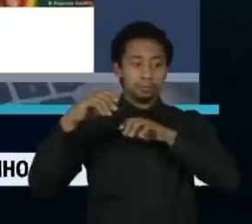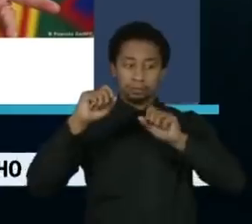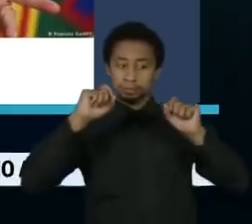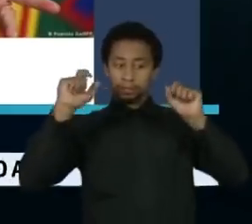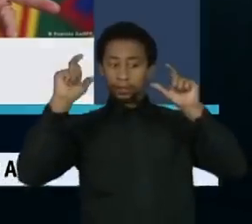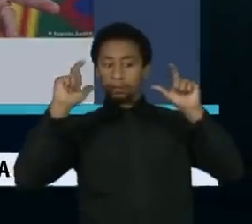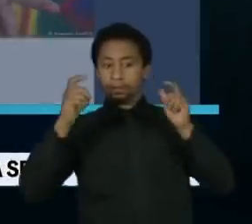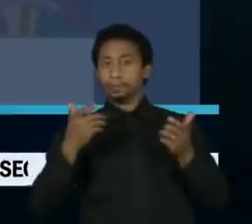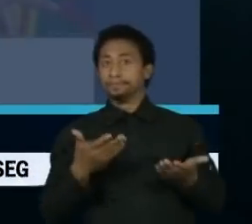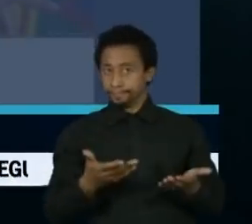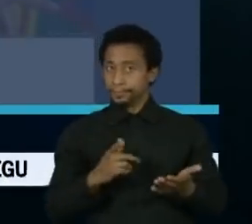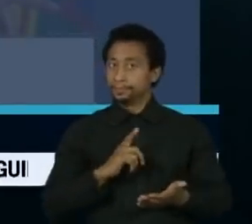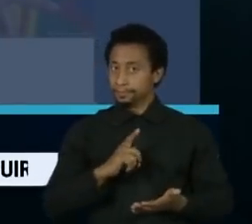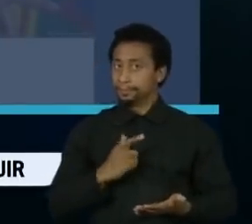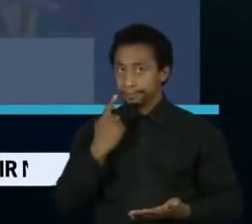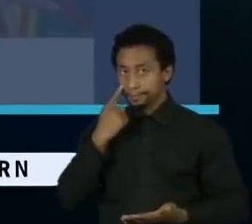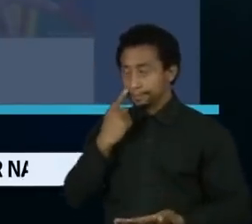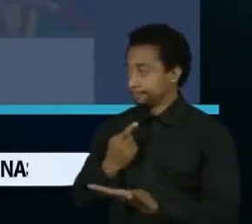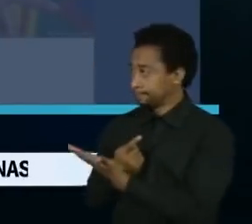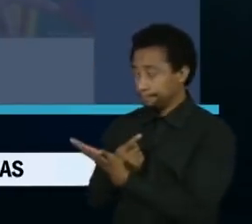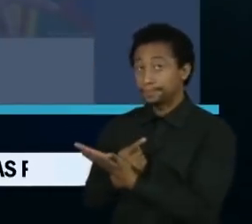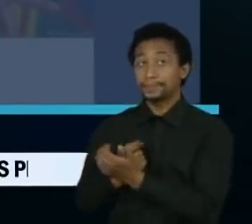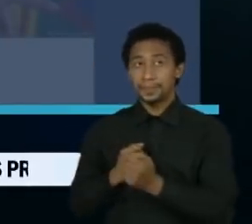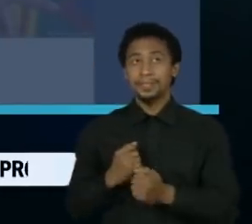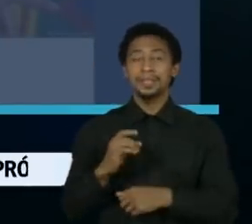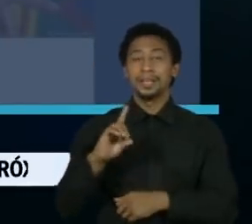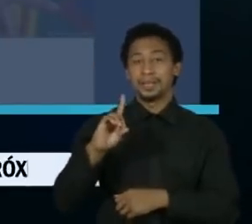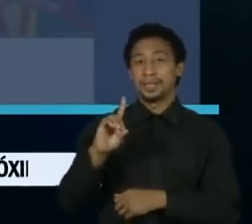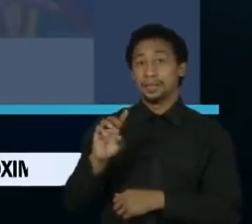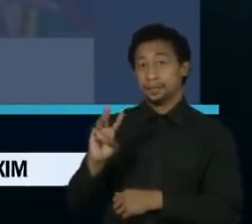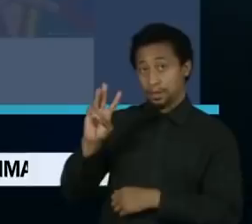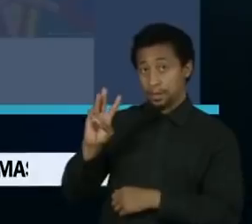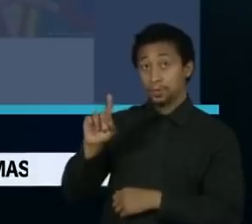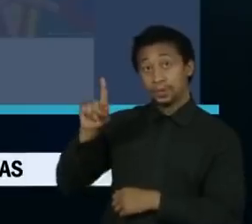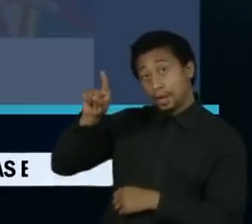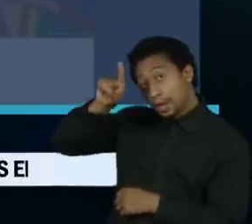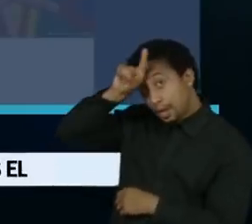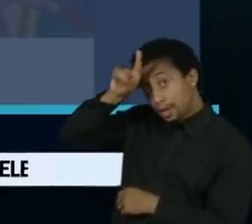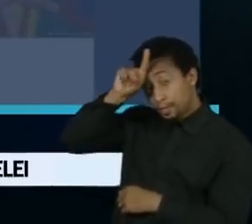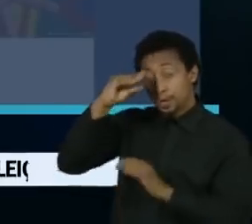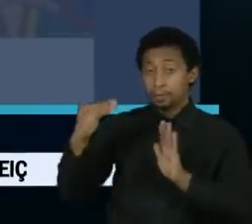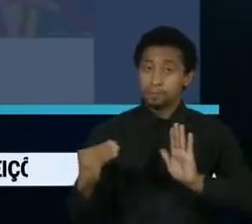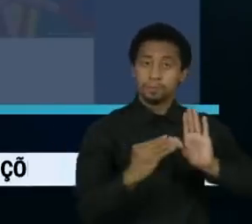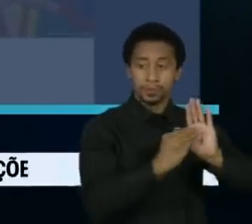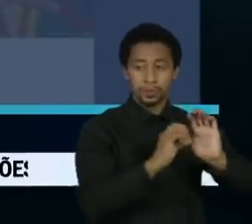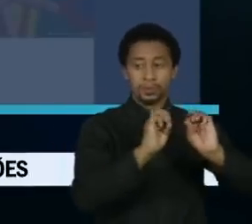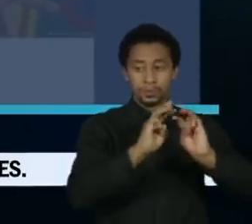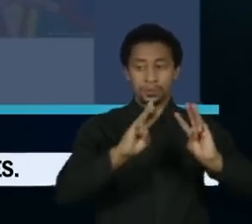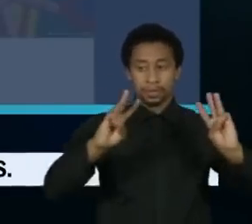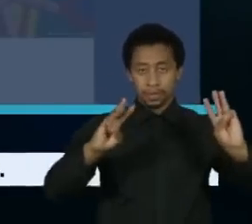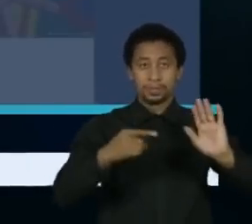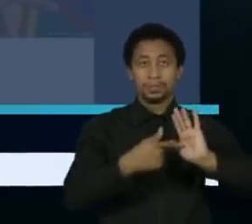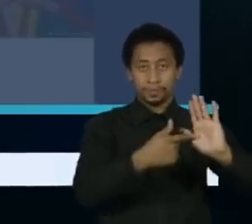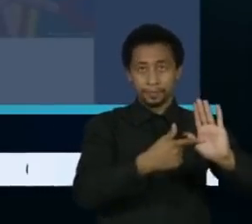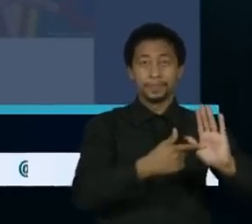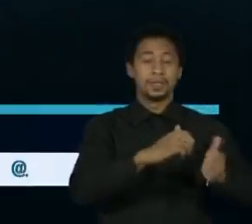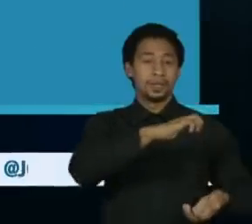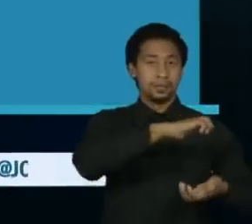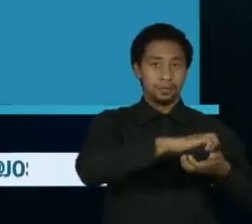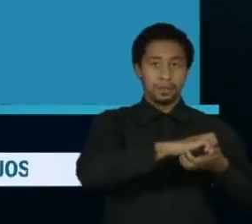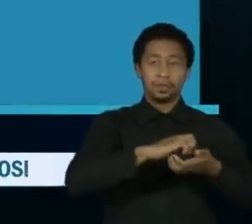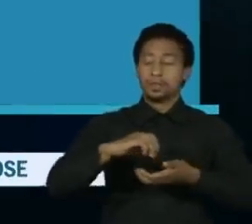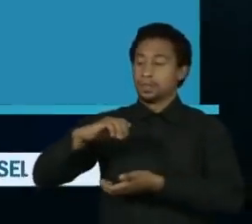A agência de notícias alemã Deutsche Welle disse que a decisão marca o fim da trégua entre Bolsonaro e o Supremo.